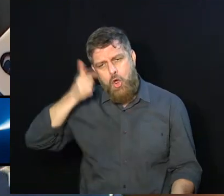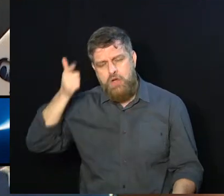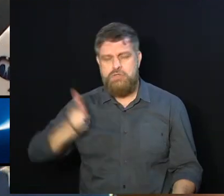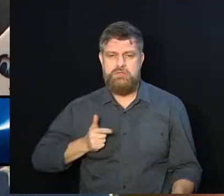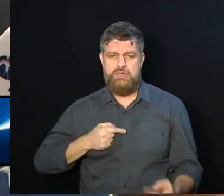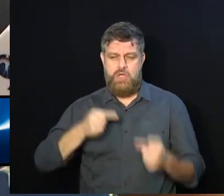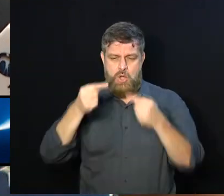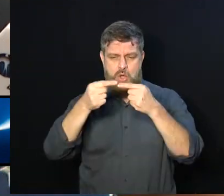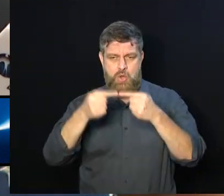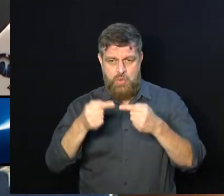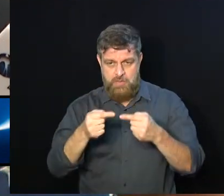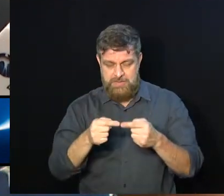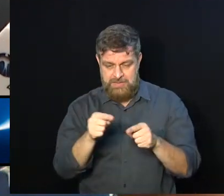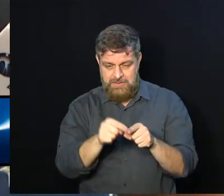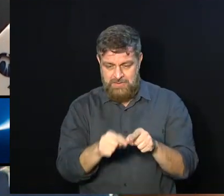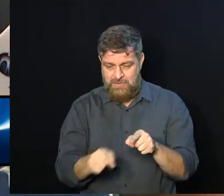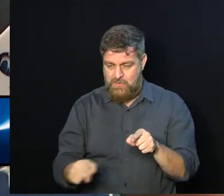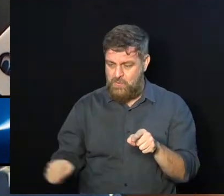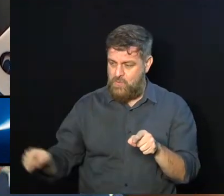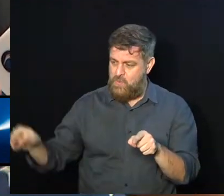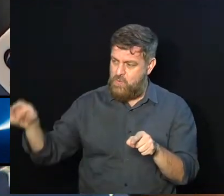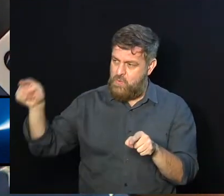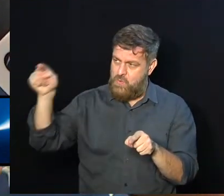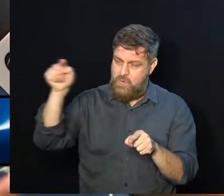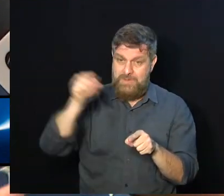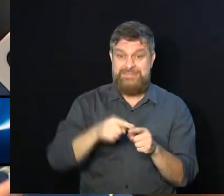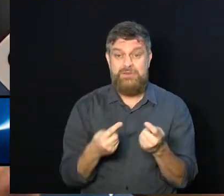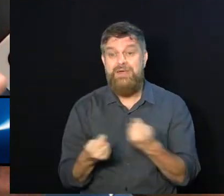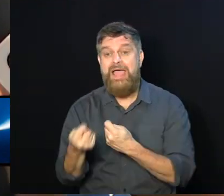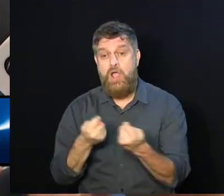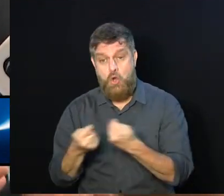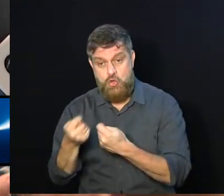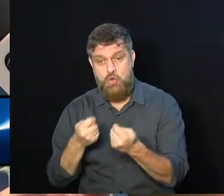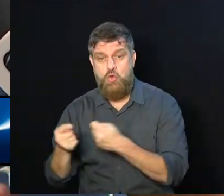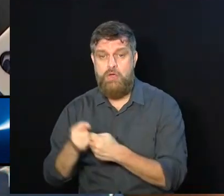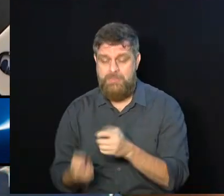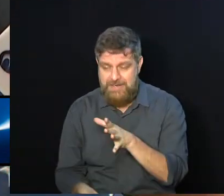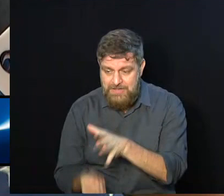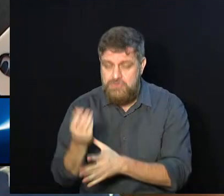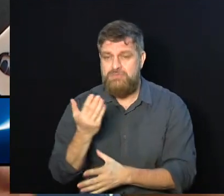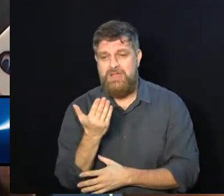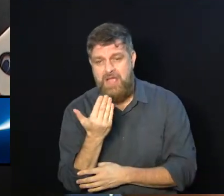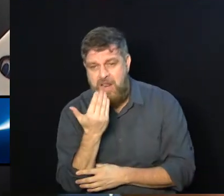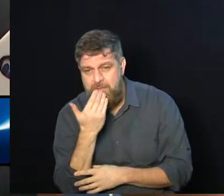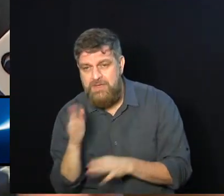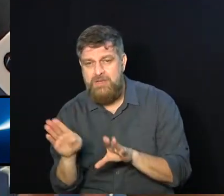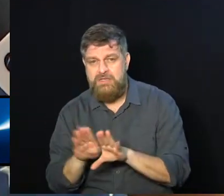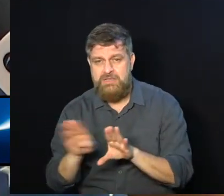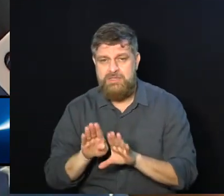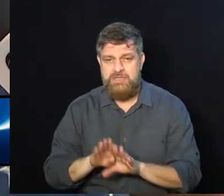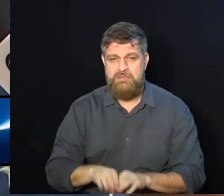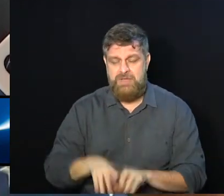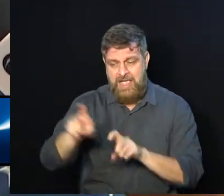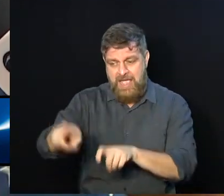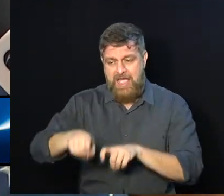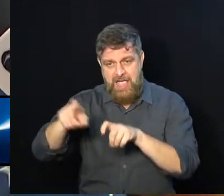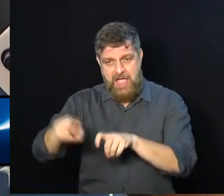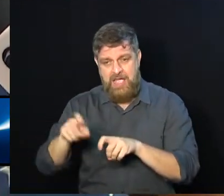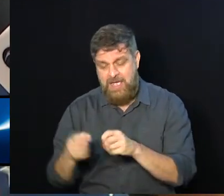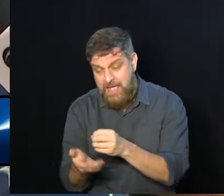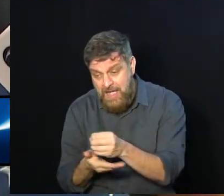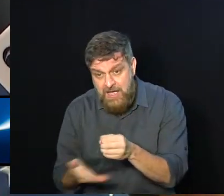cadeia econômica, da produção de alimentos, da agroindústria, é fundamental.